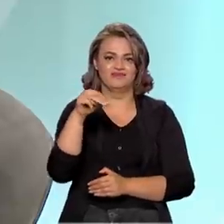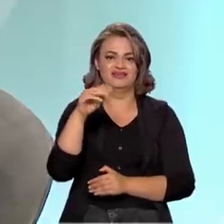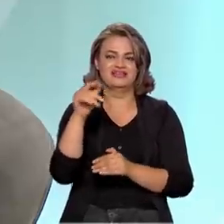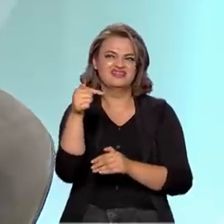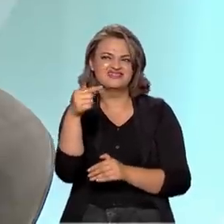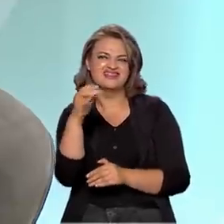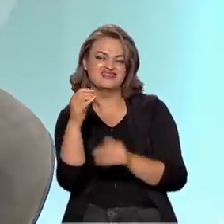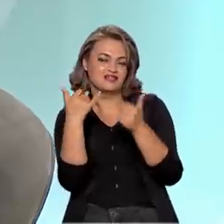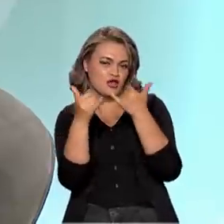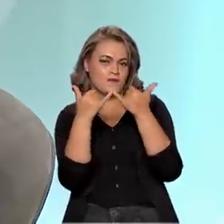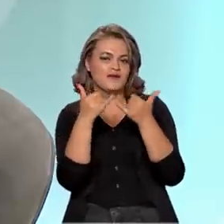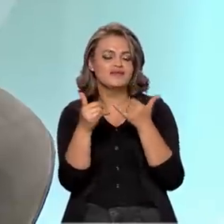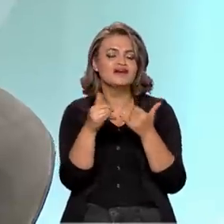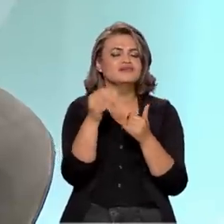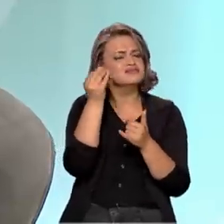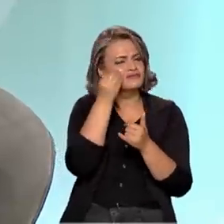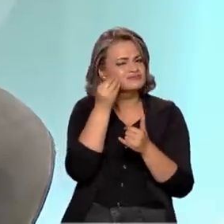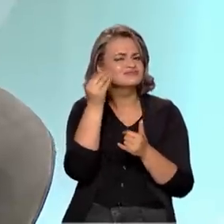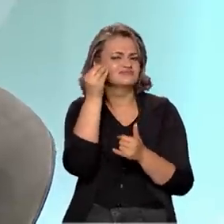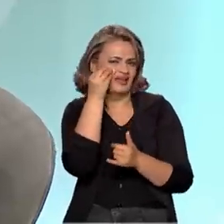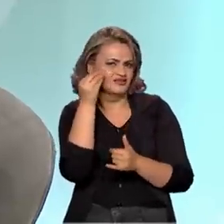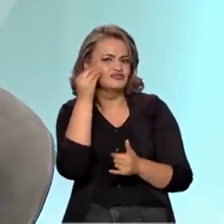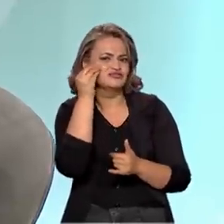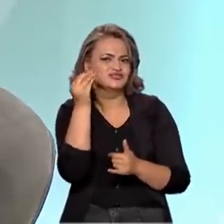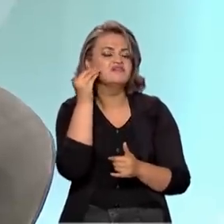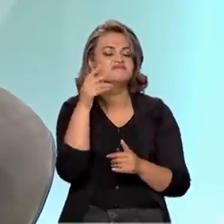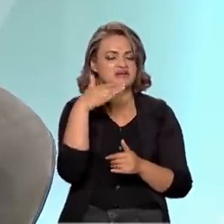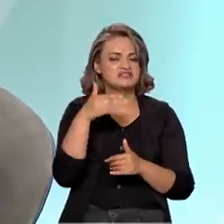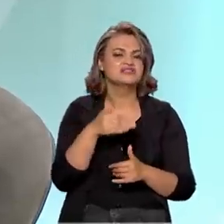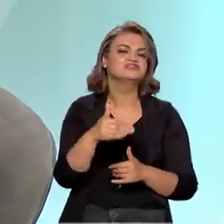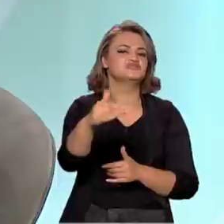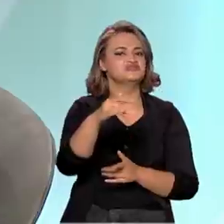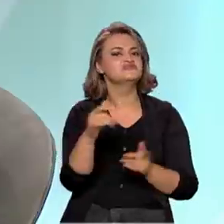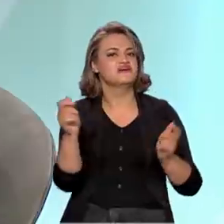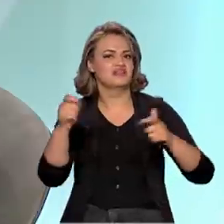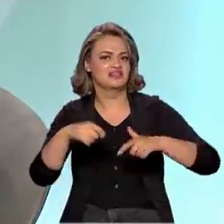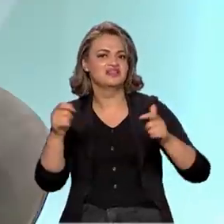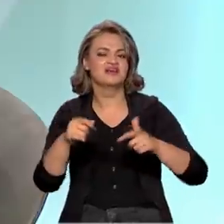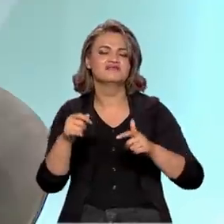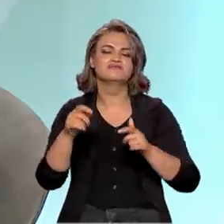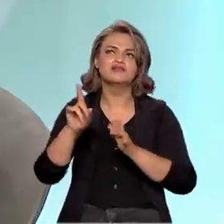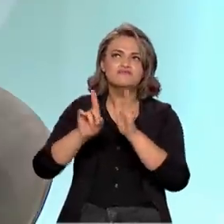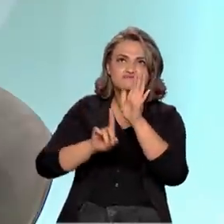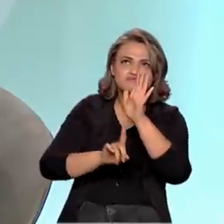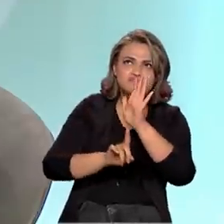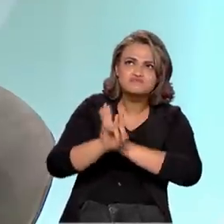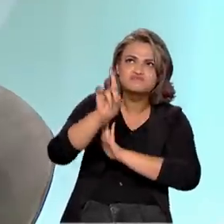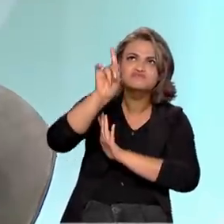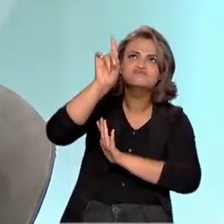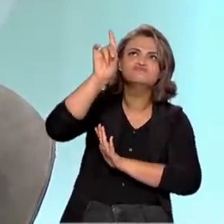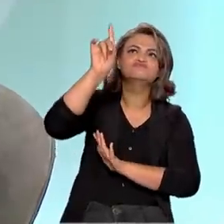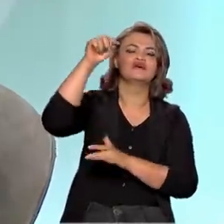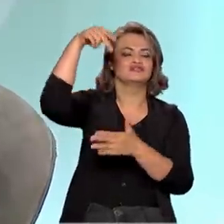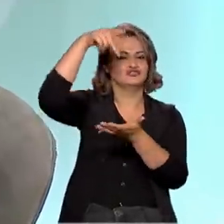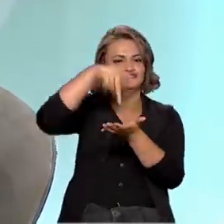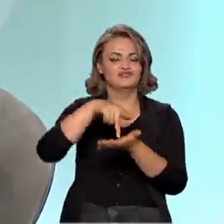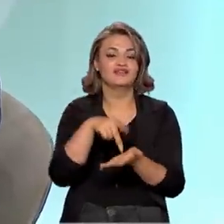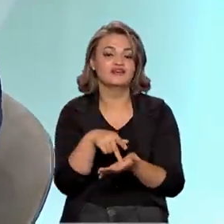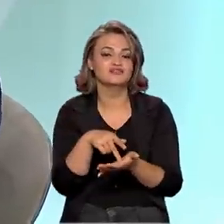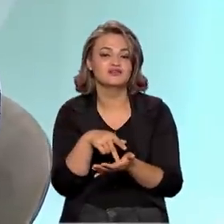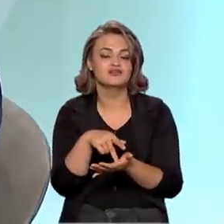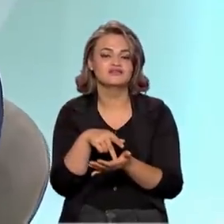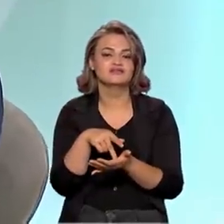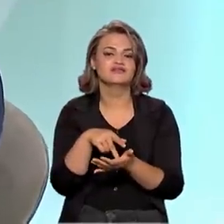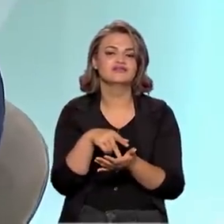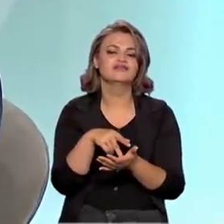Agora são voos iniciais, mas no futuro próximo eles vão estar passando essa linha de Kármán e vão chegar efetivamente ao espaço para voo